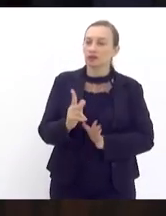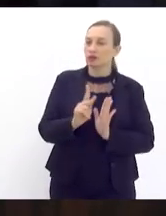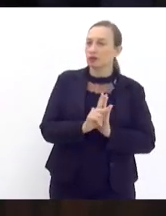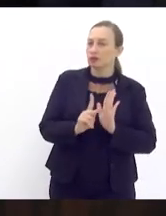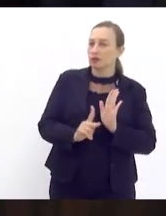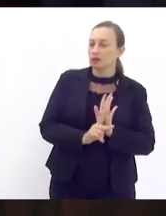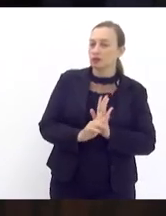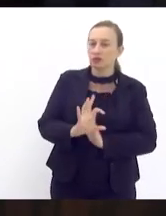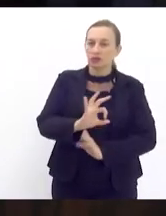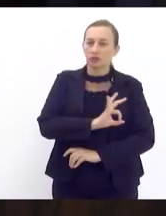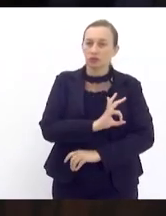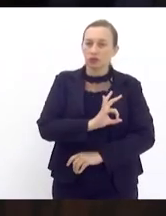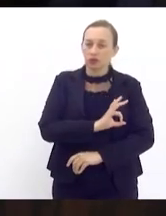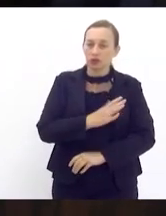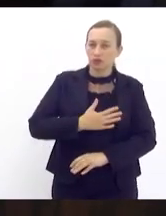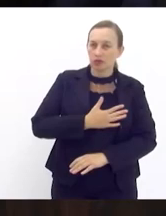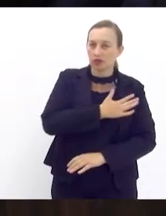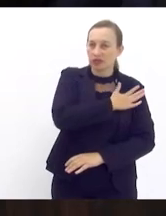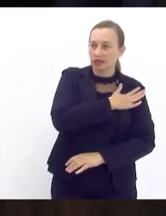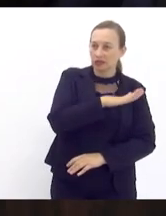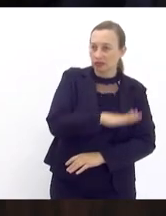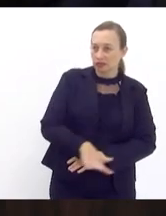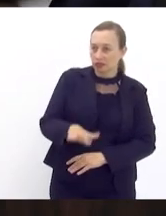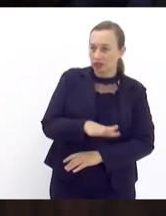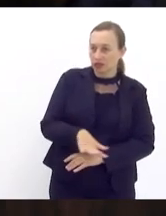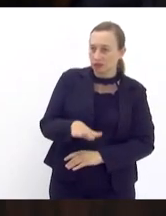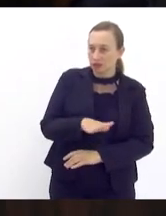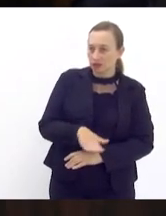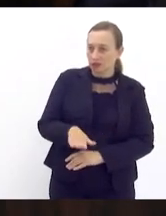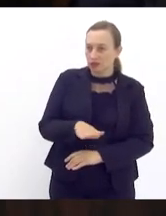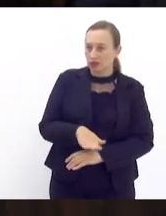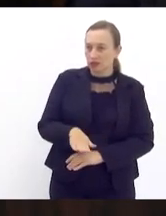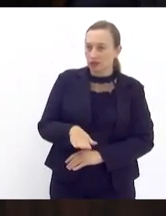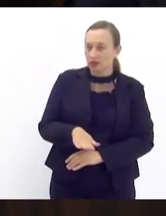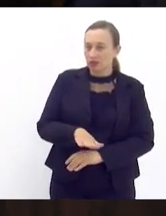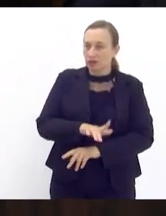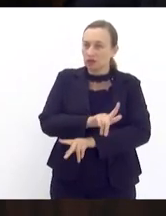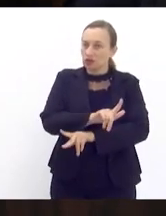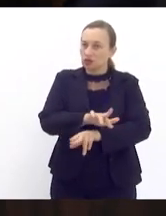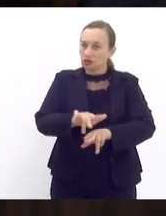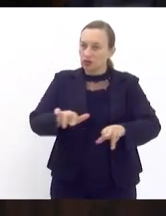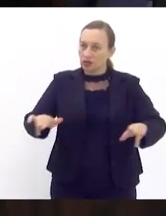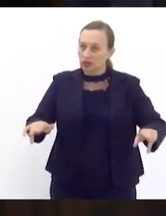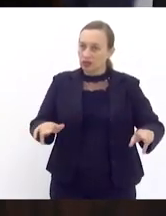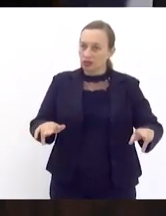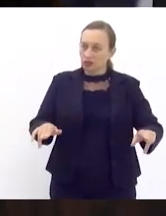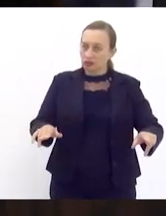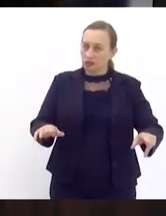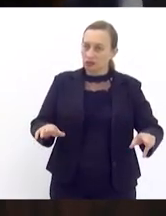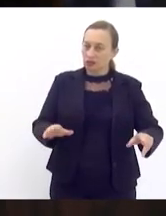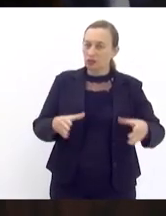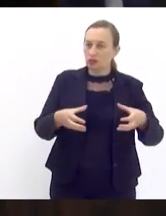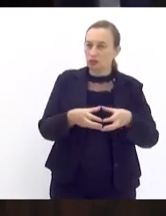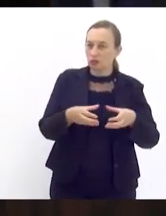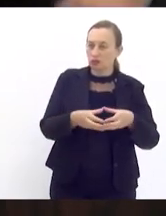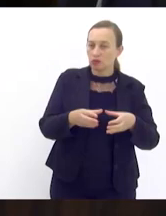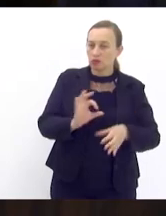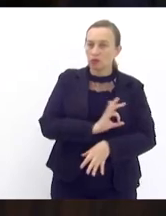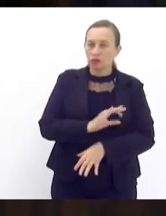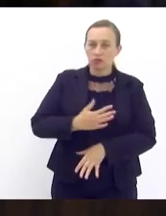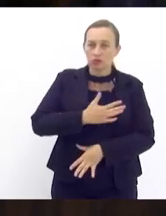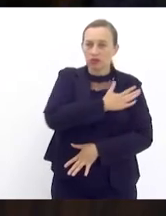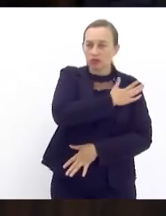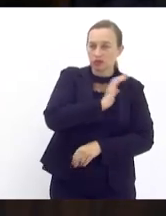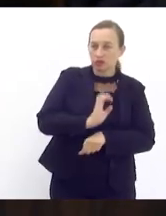polícia militar Mirim nos diversos batalhões de polícia militar do estado do de